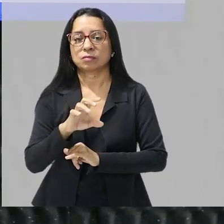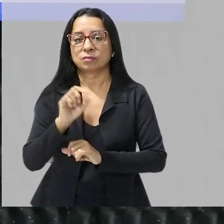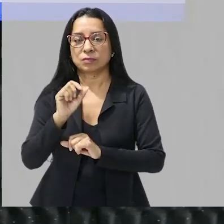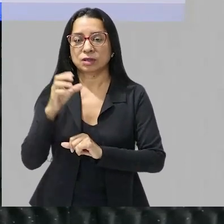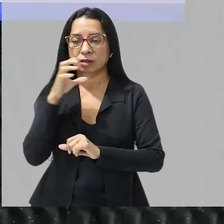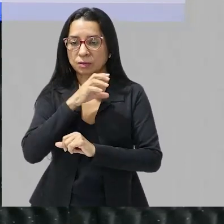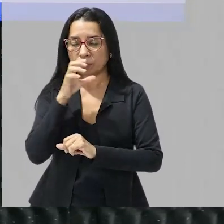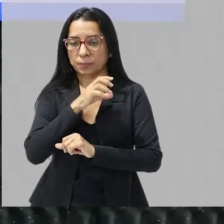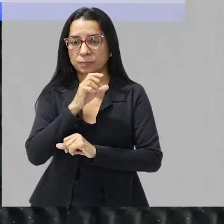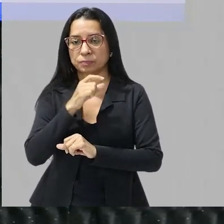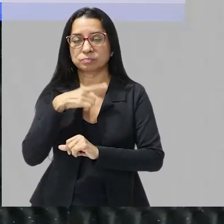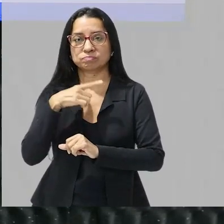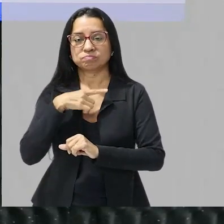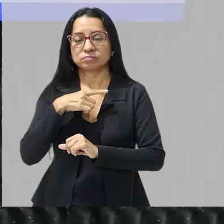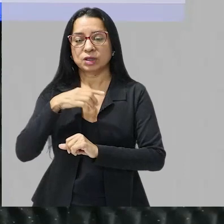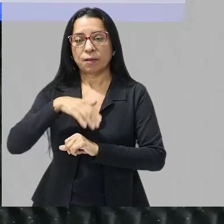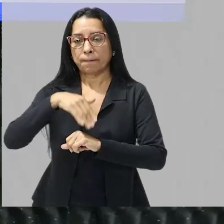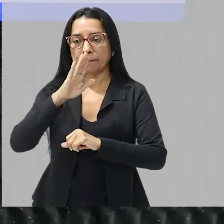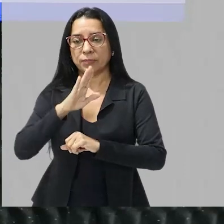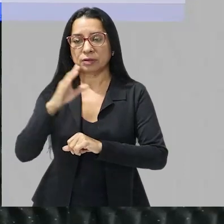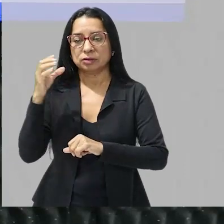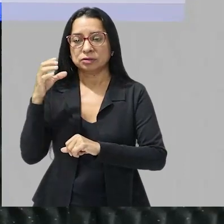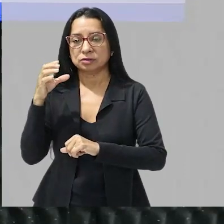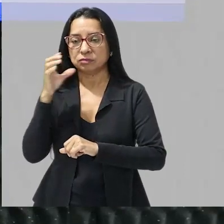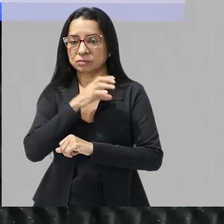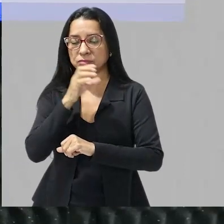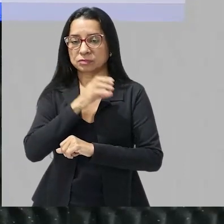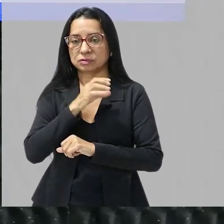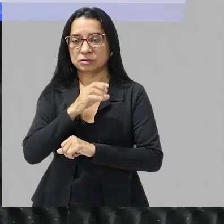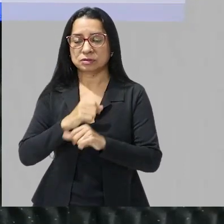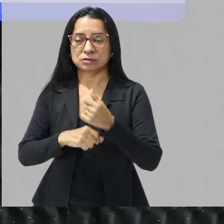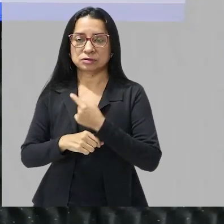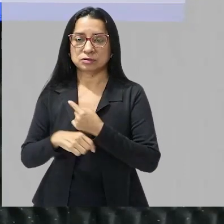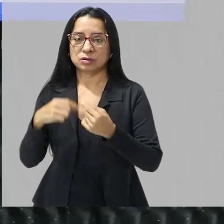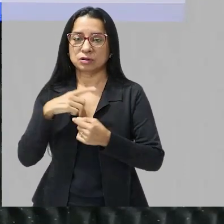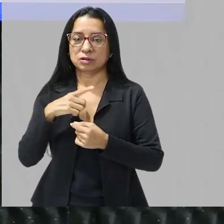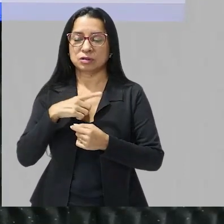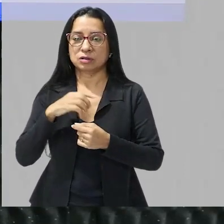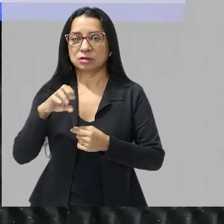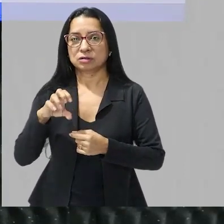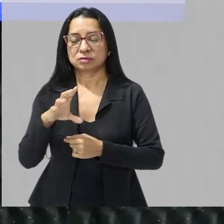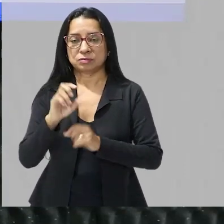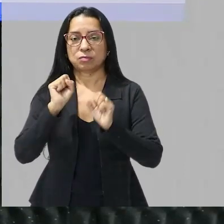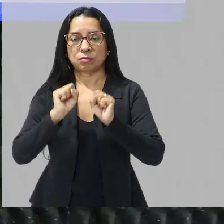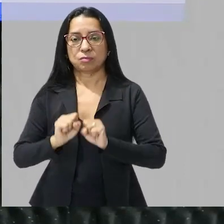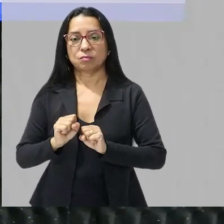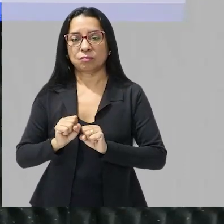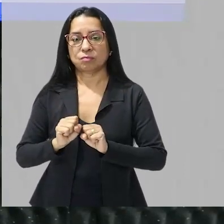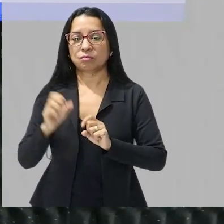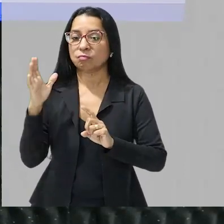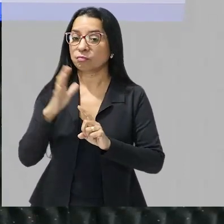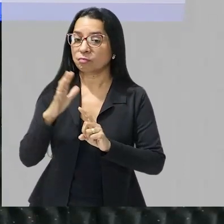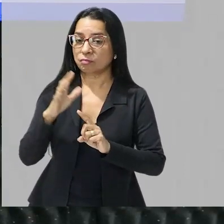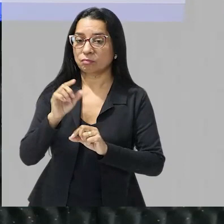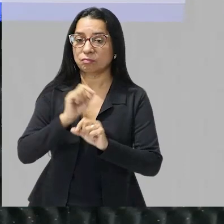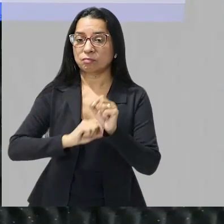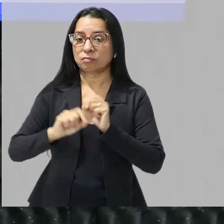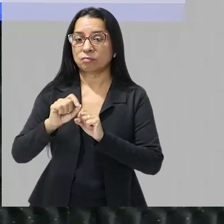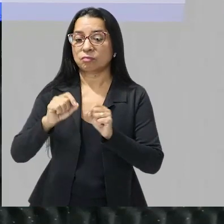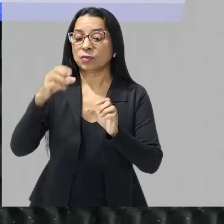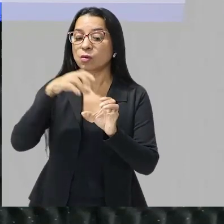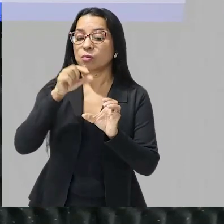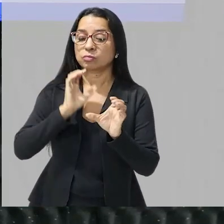se eu tenho uma maior velocidade da reação enzimática essa enzima ela vai poder atuar sobre o